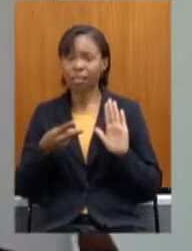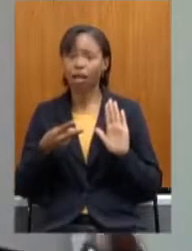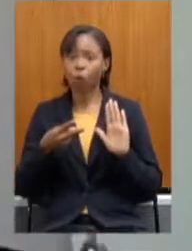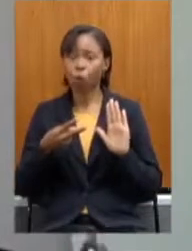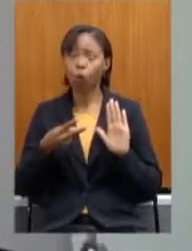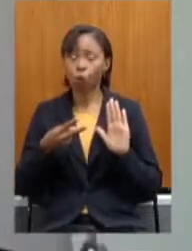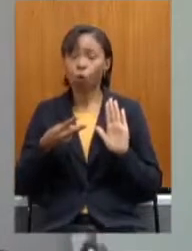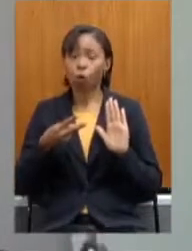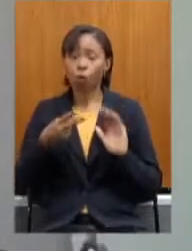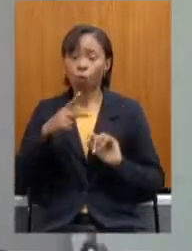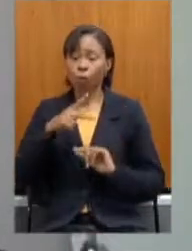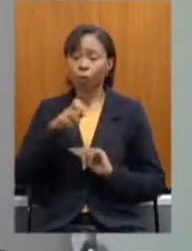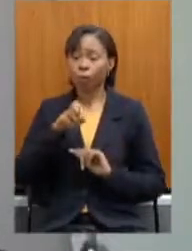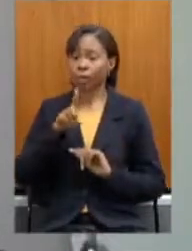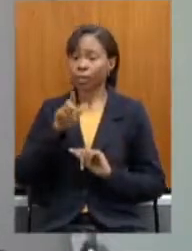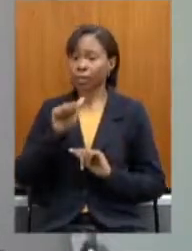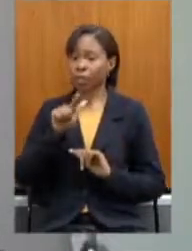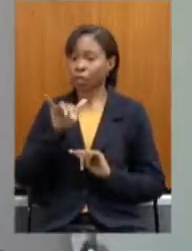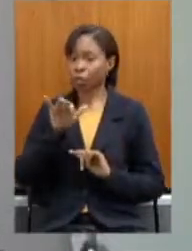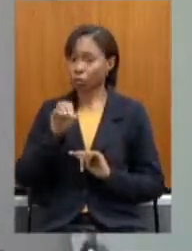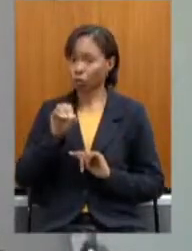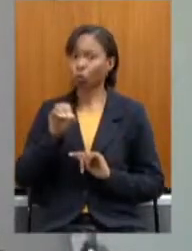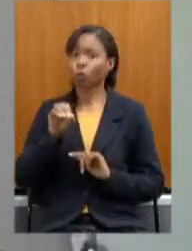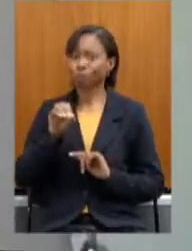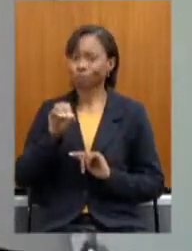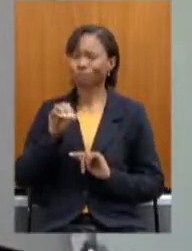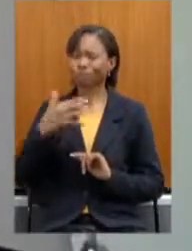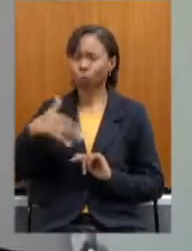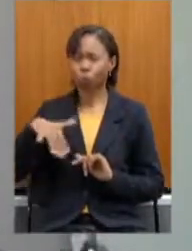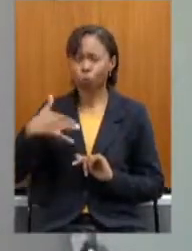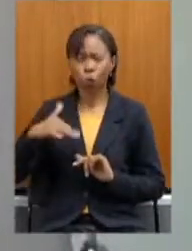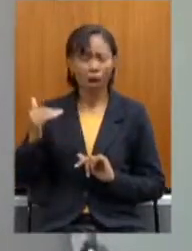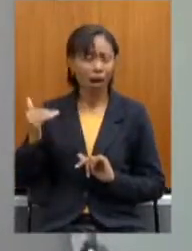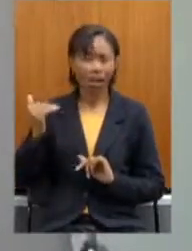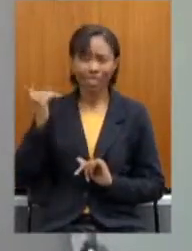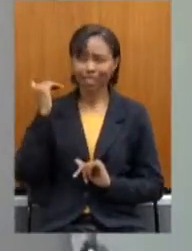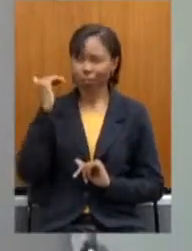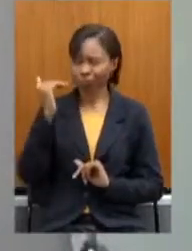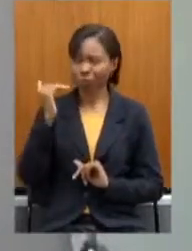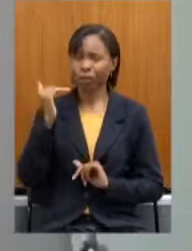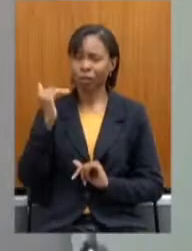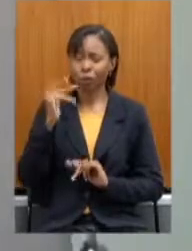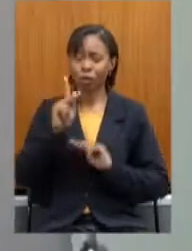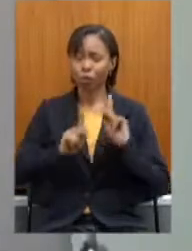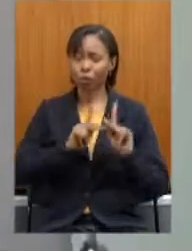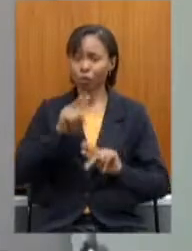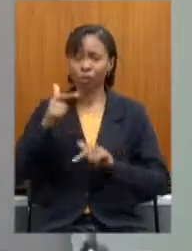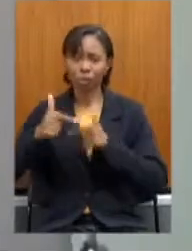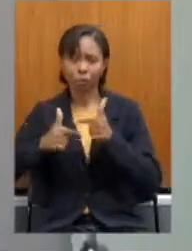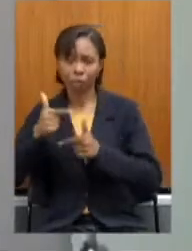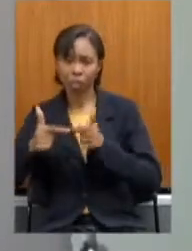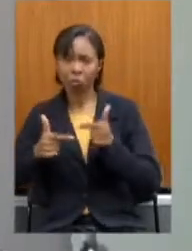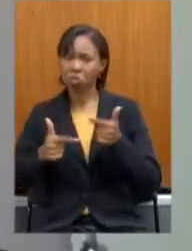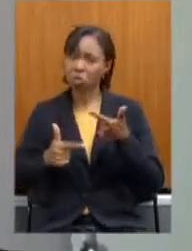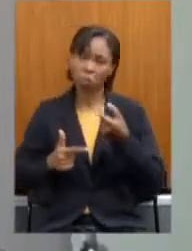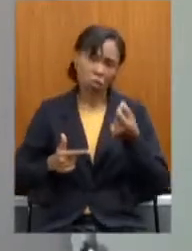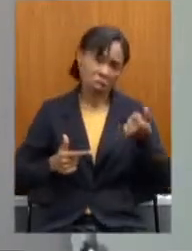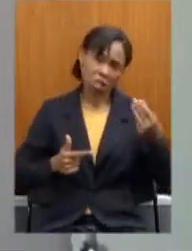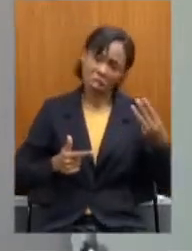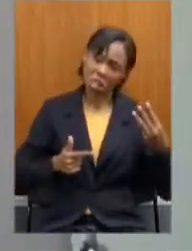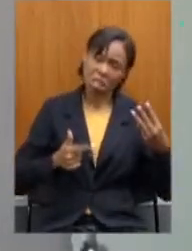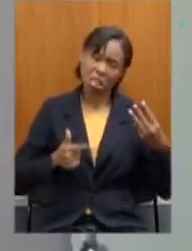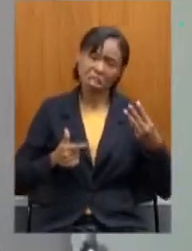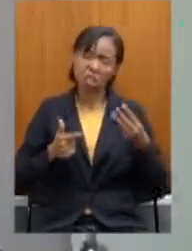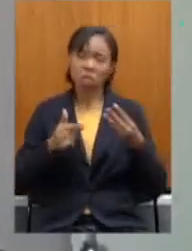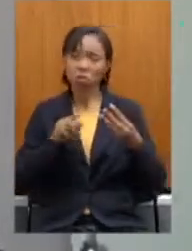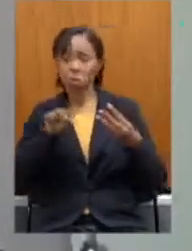onerosas para quem já está na ativa, seja anterior a 2003, seja posterior a 2013 e antes de